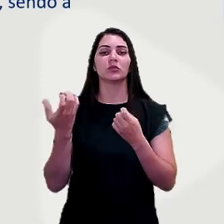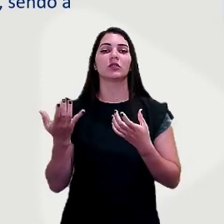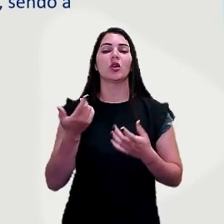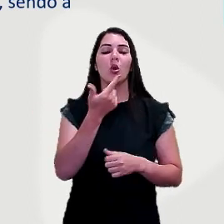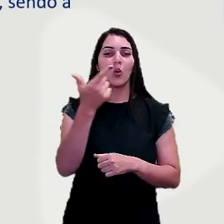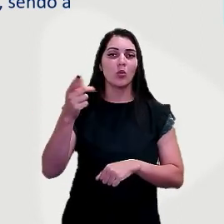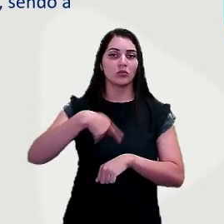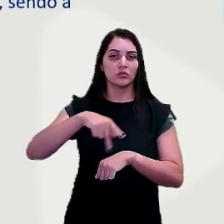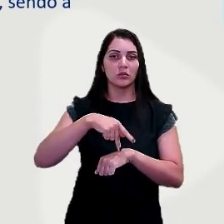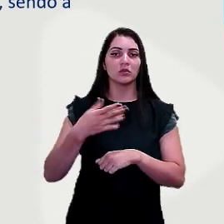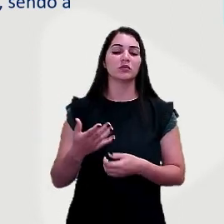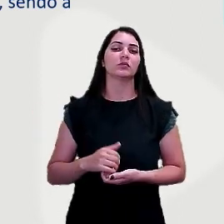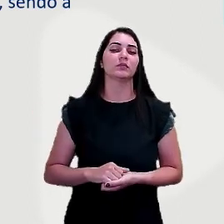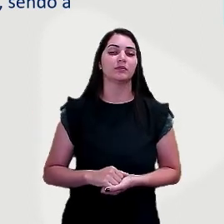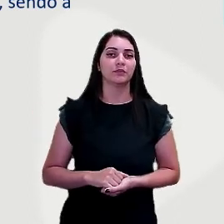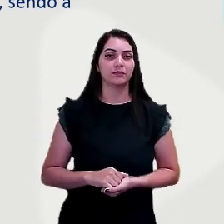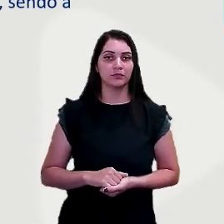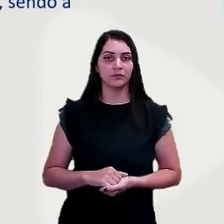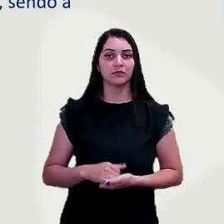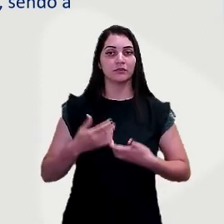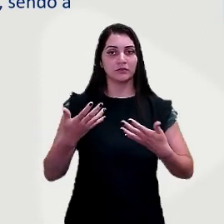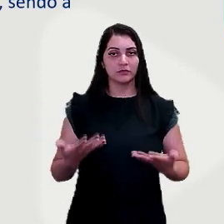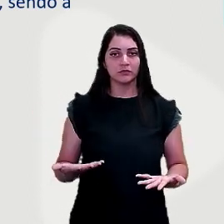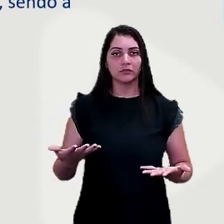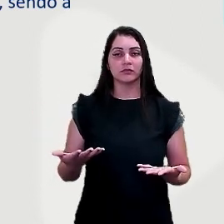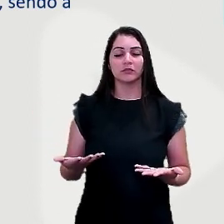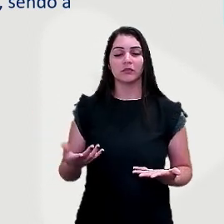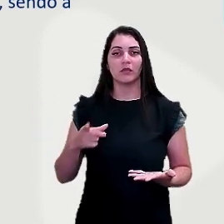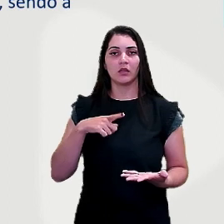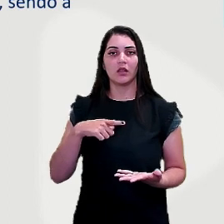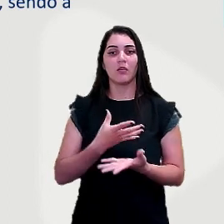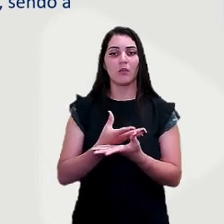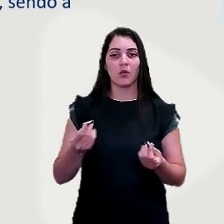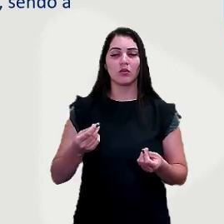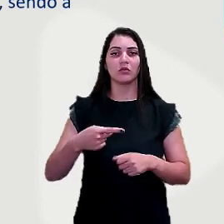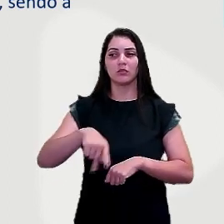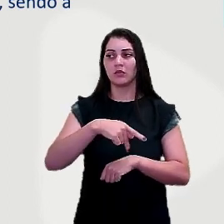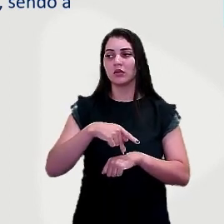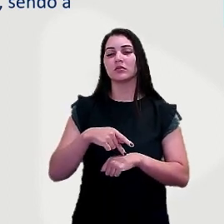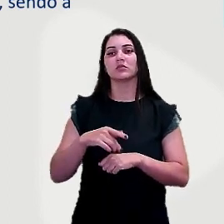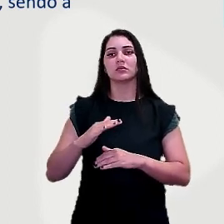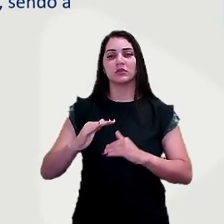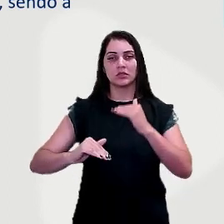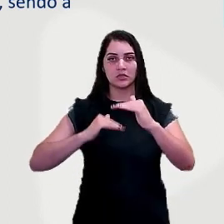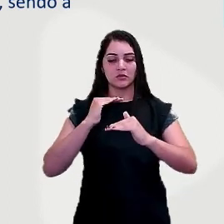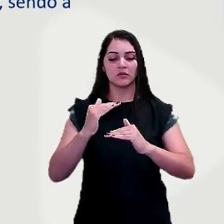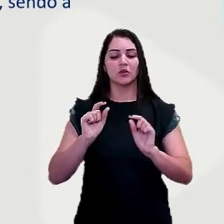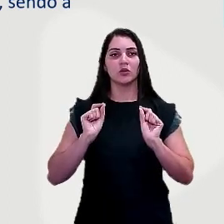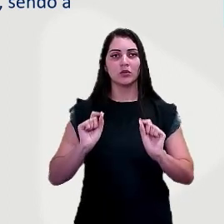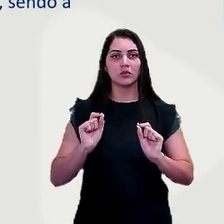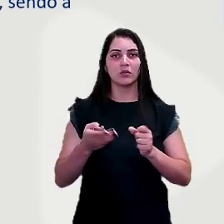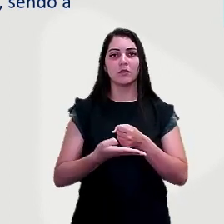os tigres asiáticos a Coreia, que é o tigre mais próspero. Então, tem muitos países subdesenvolvidos que